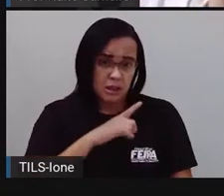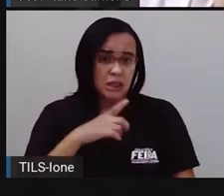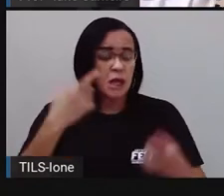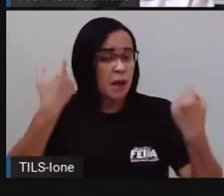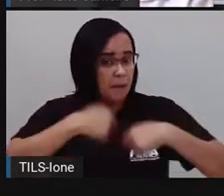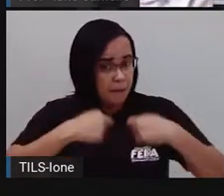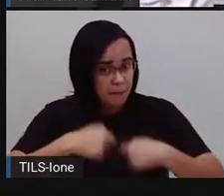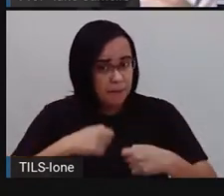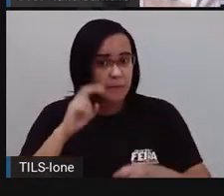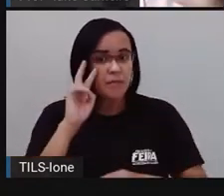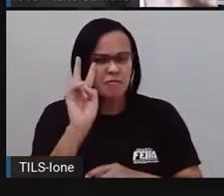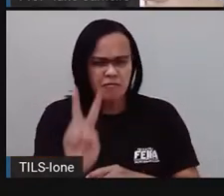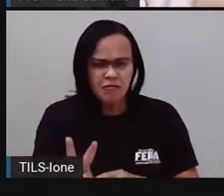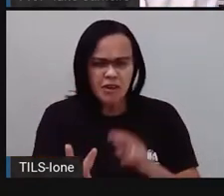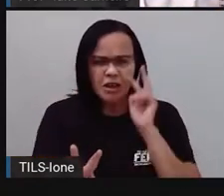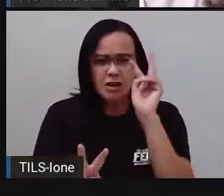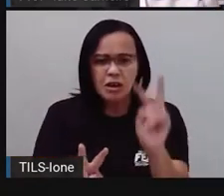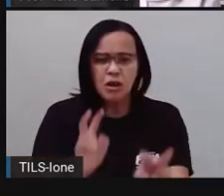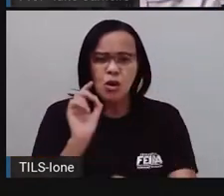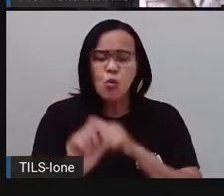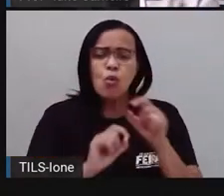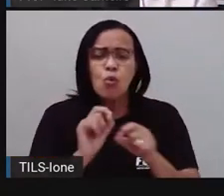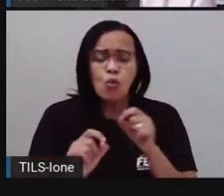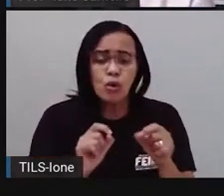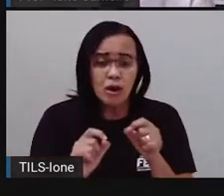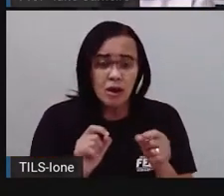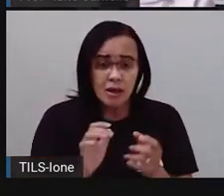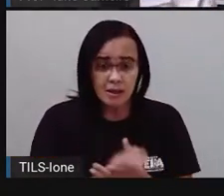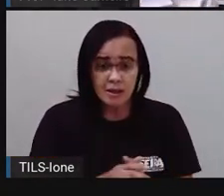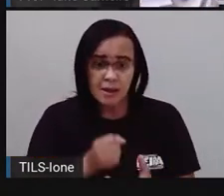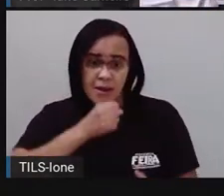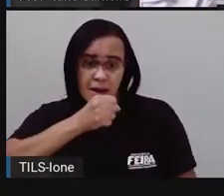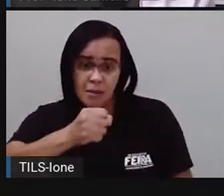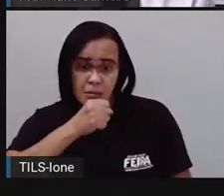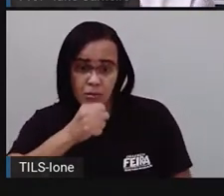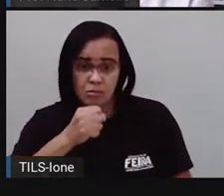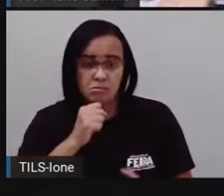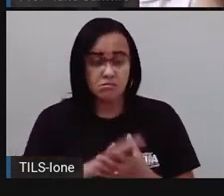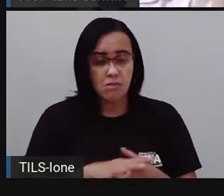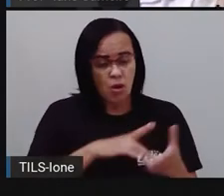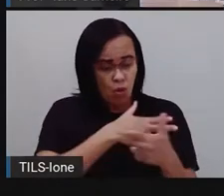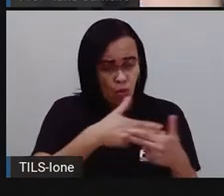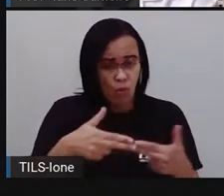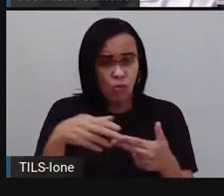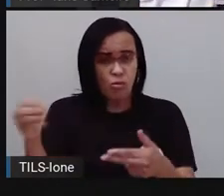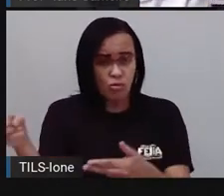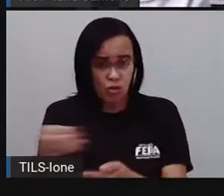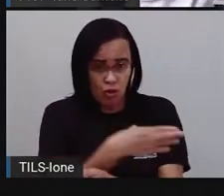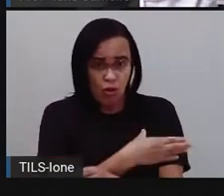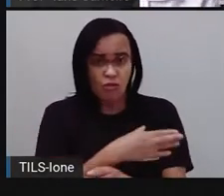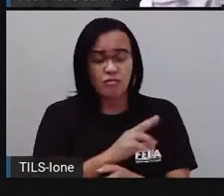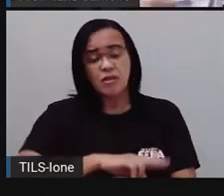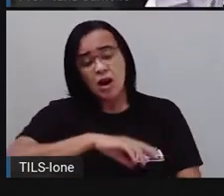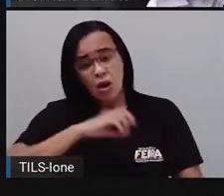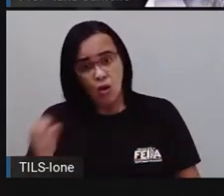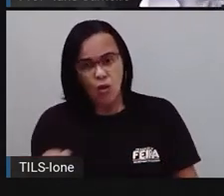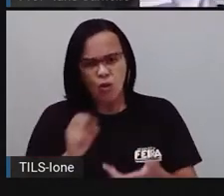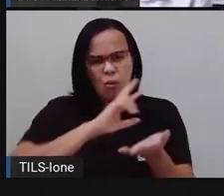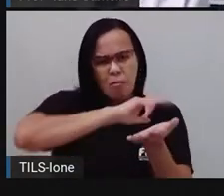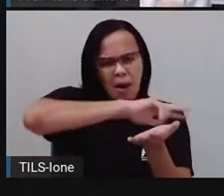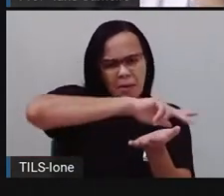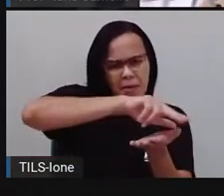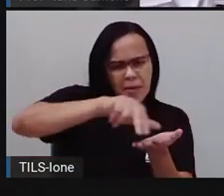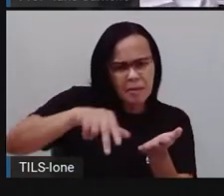Quando é uma reportagem, um texto que fala de algum conhecimento, né? Por exemplo, diversidade, cultura,